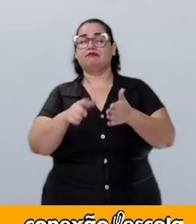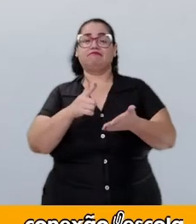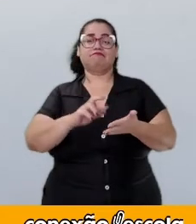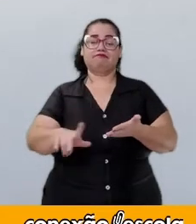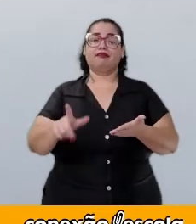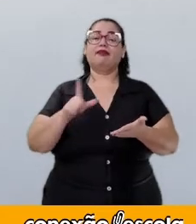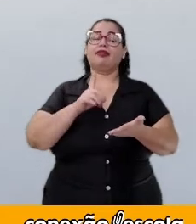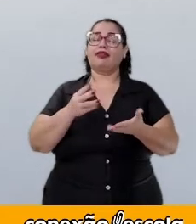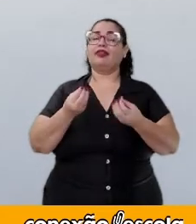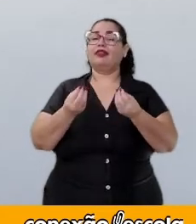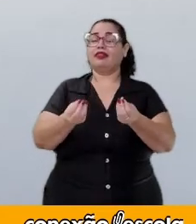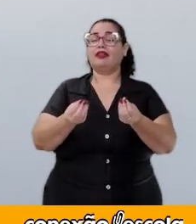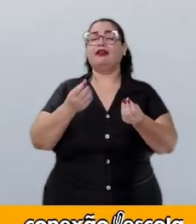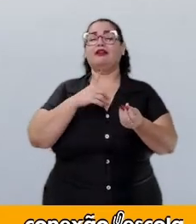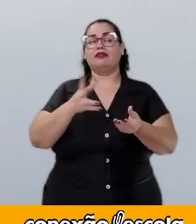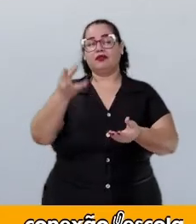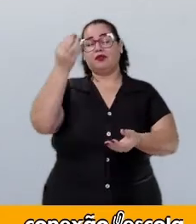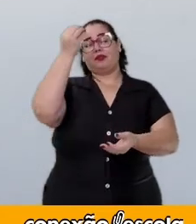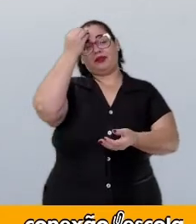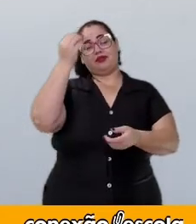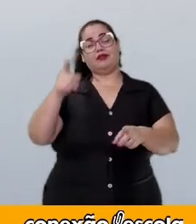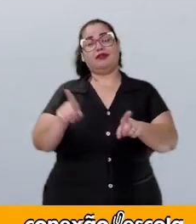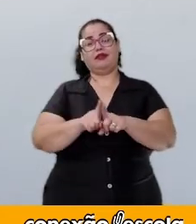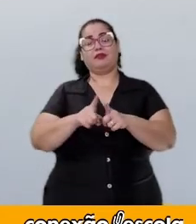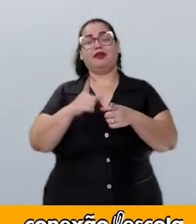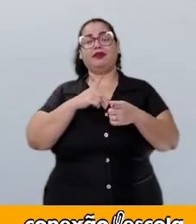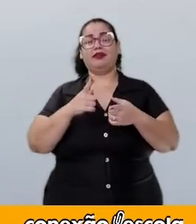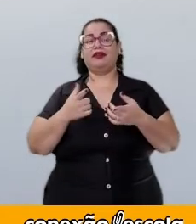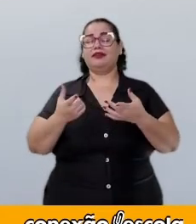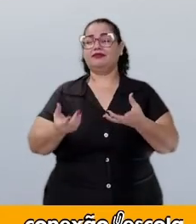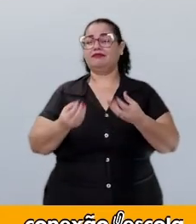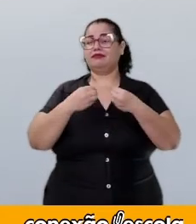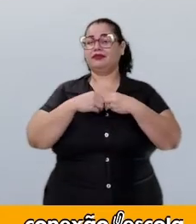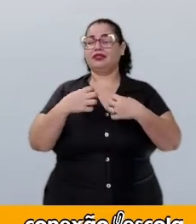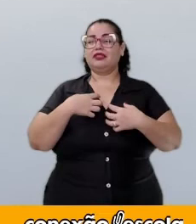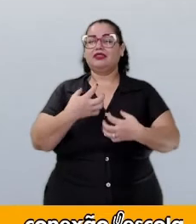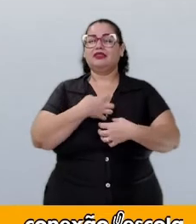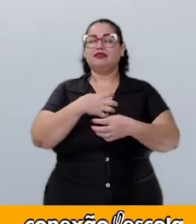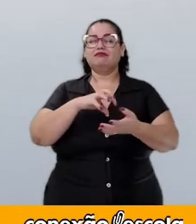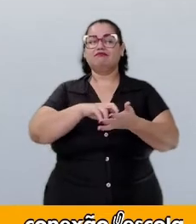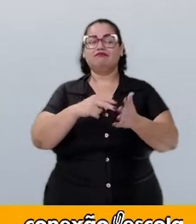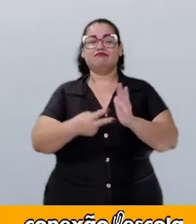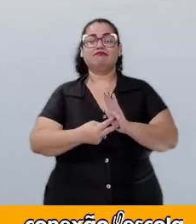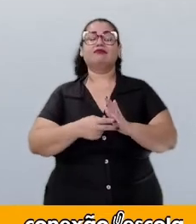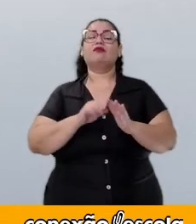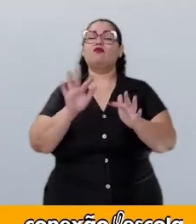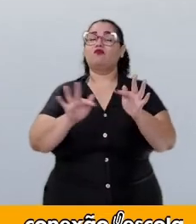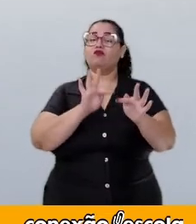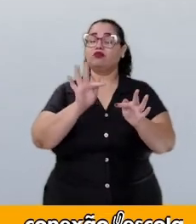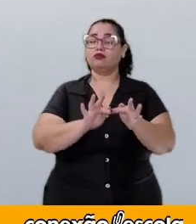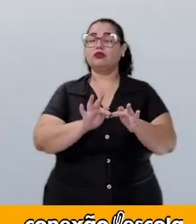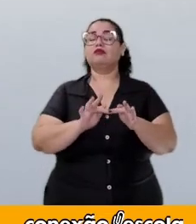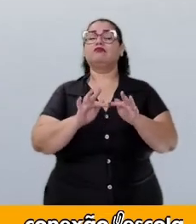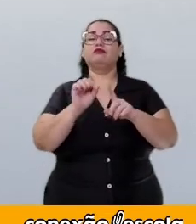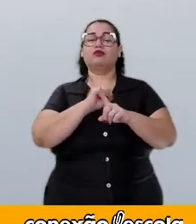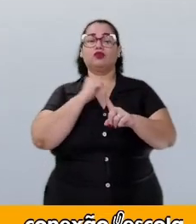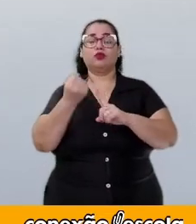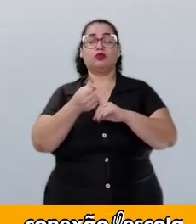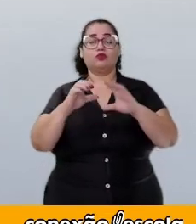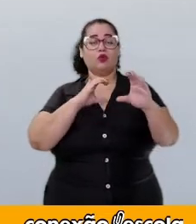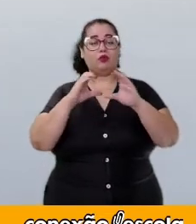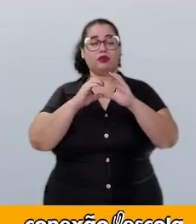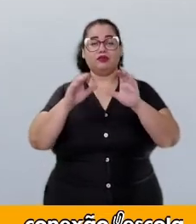compreensão e também para a promoção de efeitos de sentido em uma função sociocomunicativa